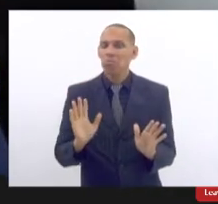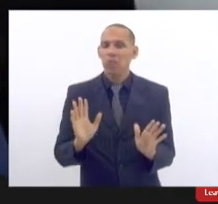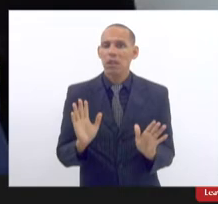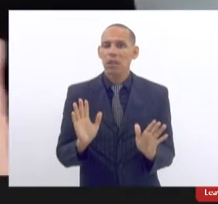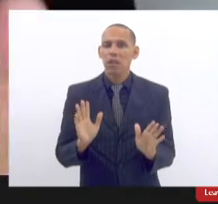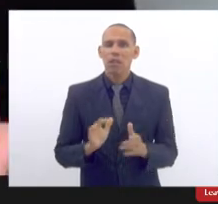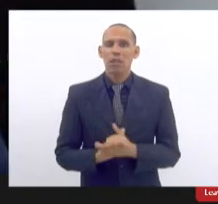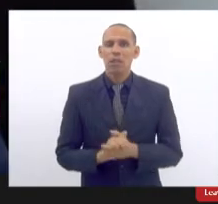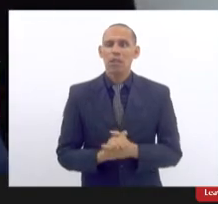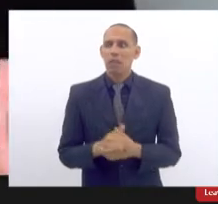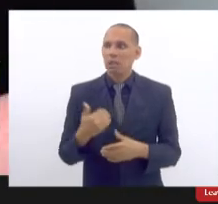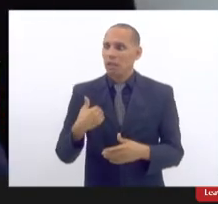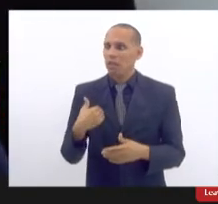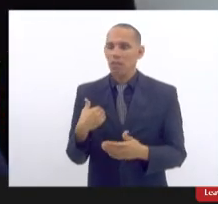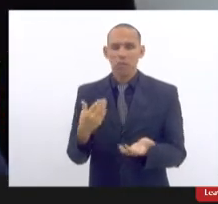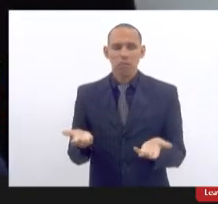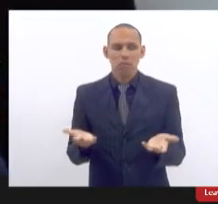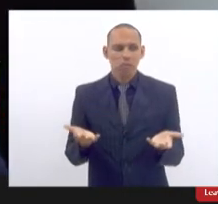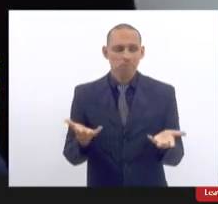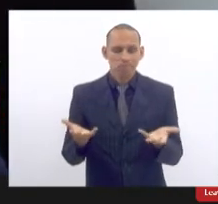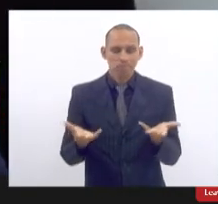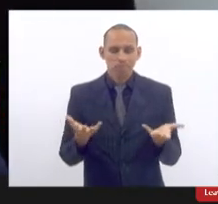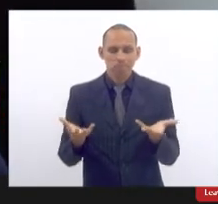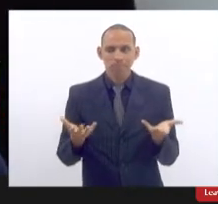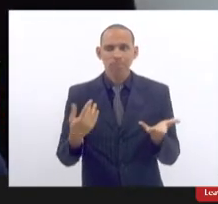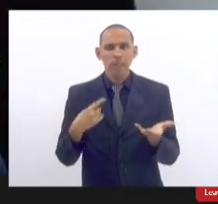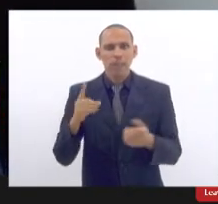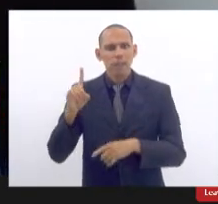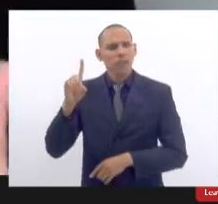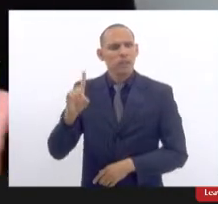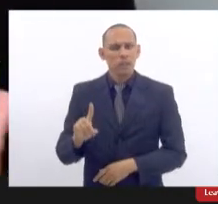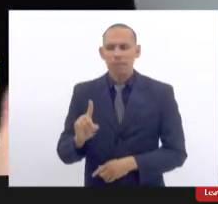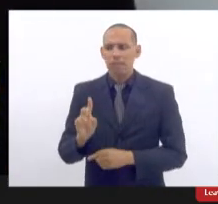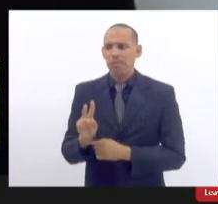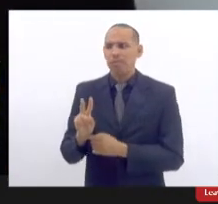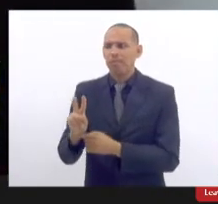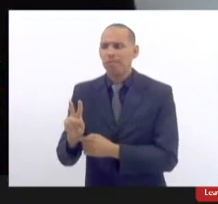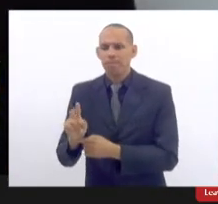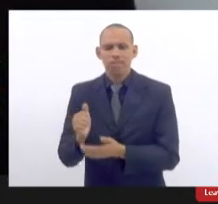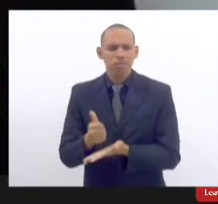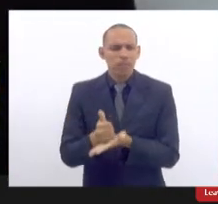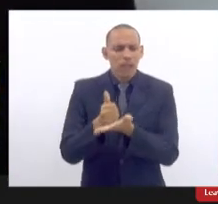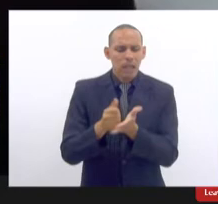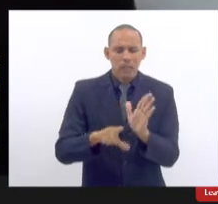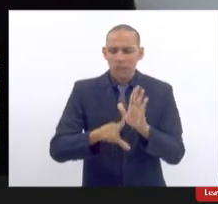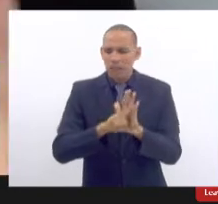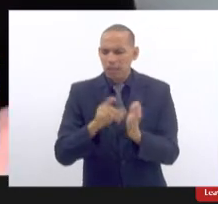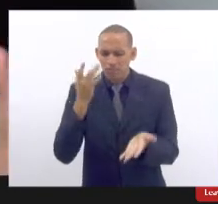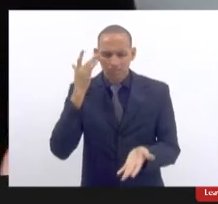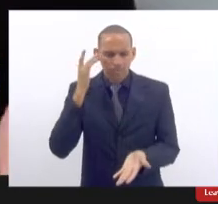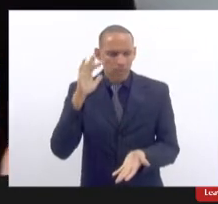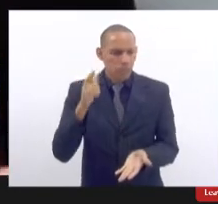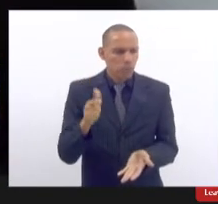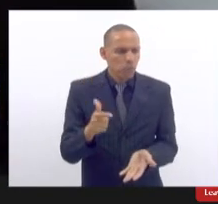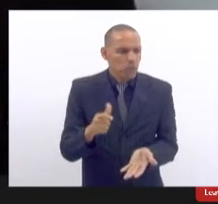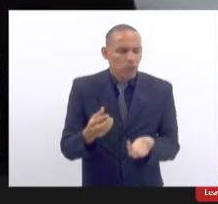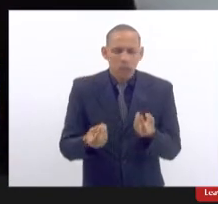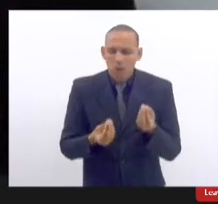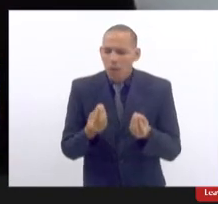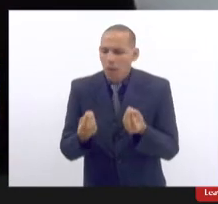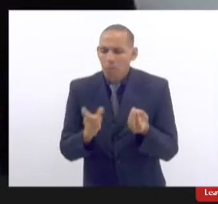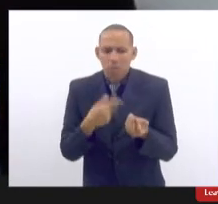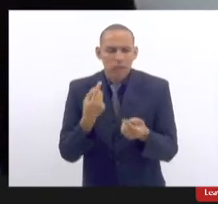fiquei justamente como operadora do direito até sem base legal né como que a gente como